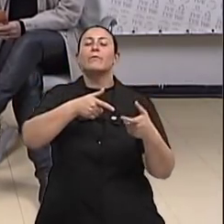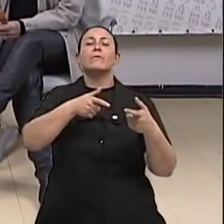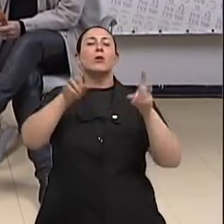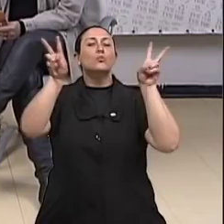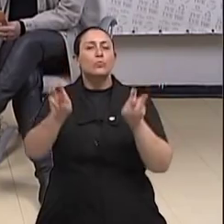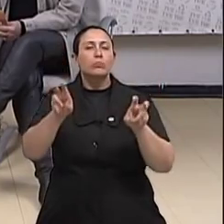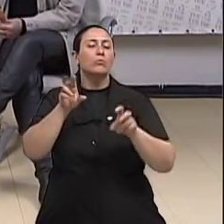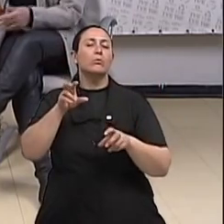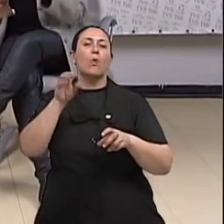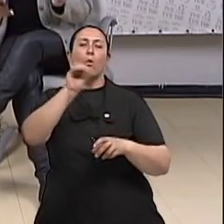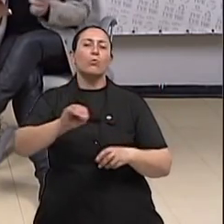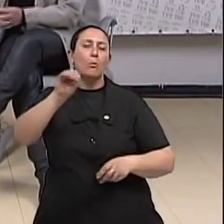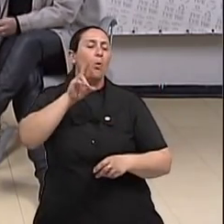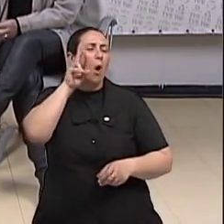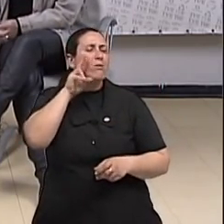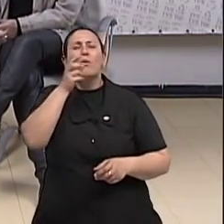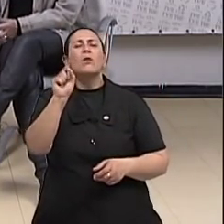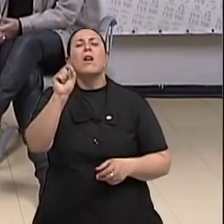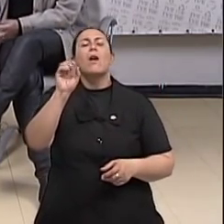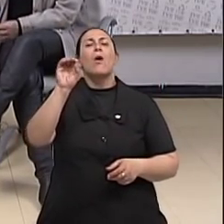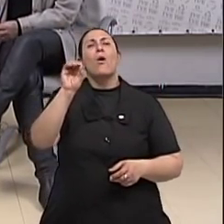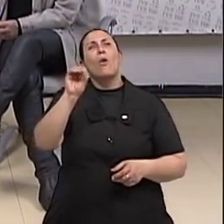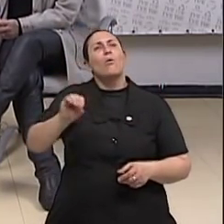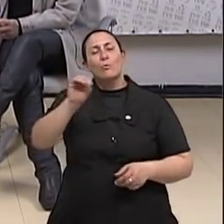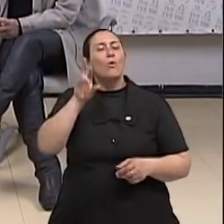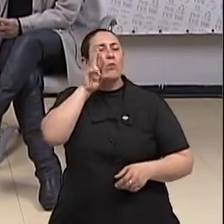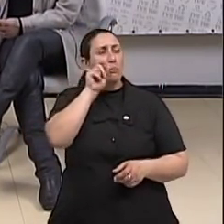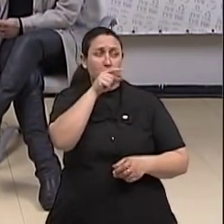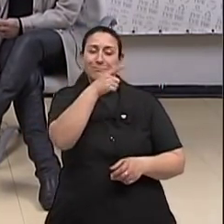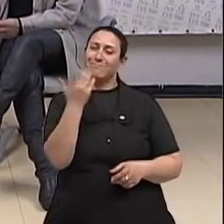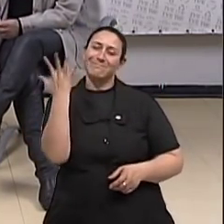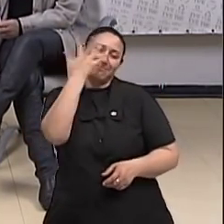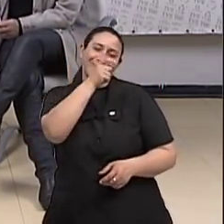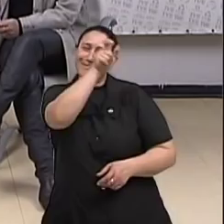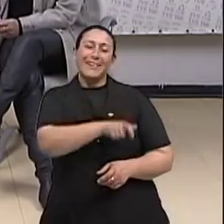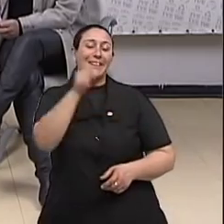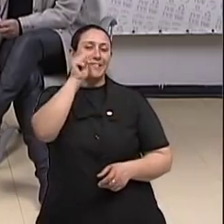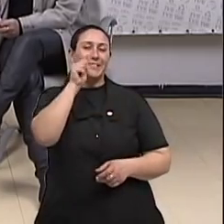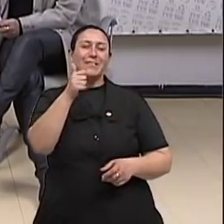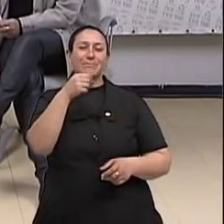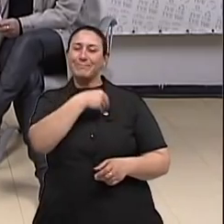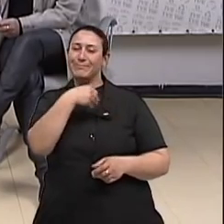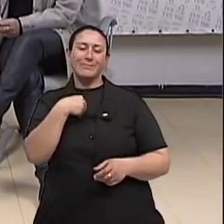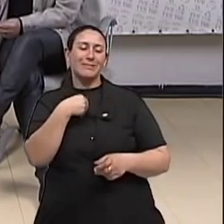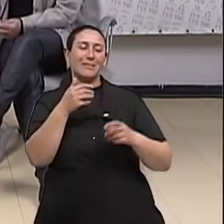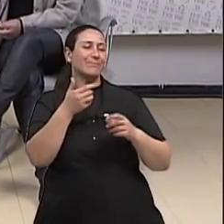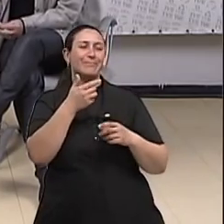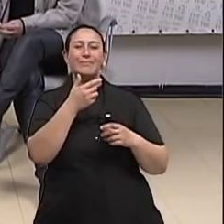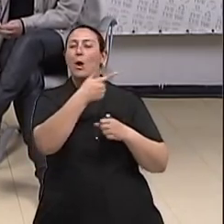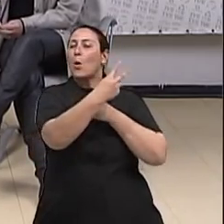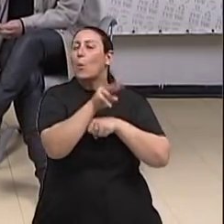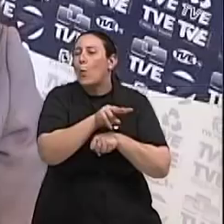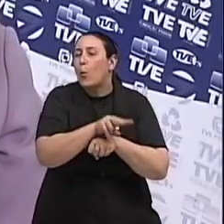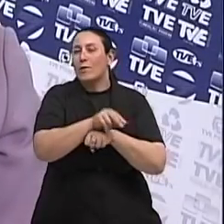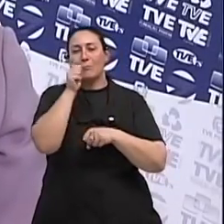acontecer atividades, né? A importância desse tipo de trabalho que a senhora faz. A senhora é uma maravilhosa de uma mulher perto da gente, né? Que cuida